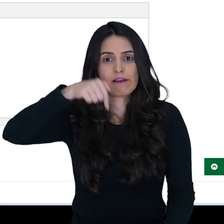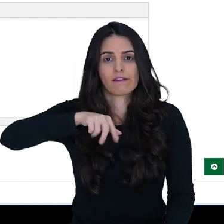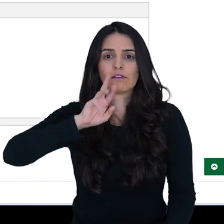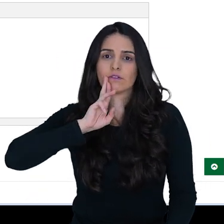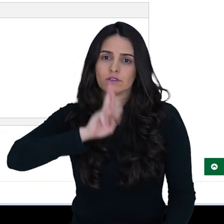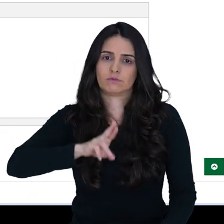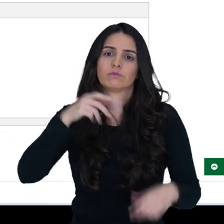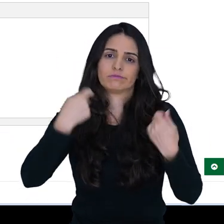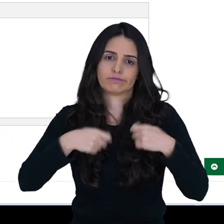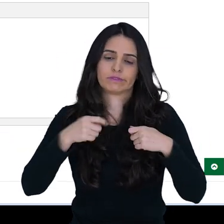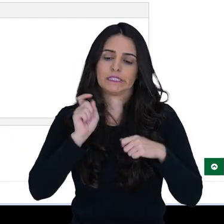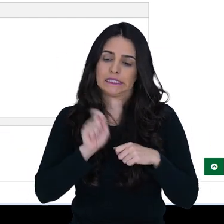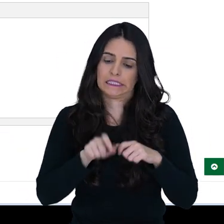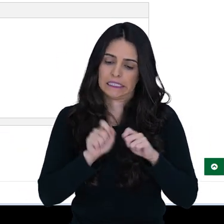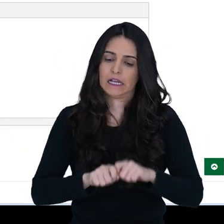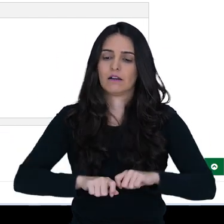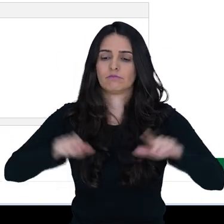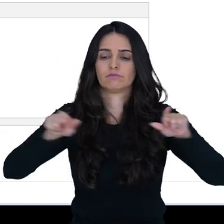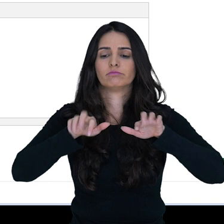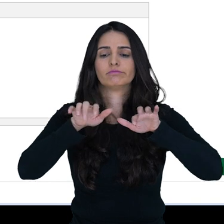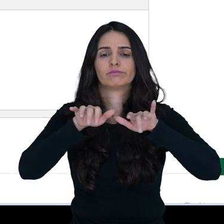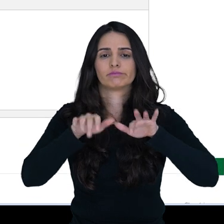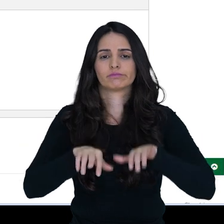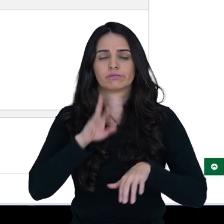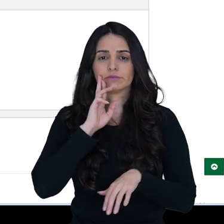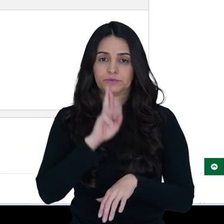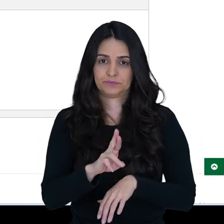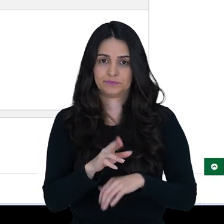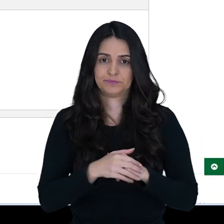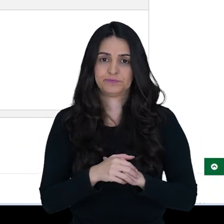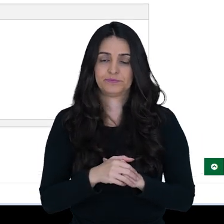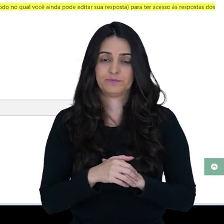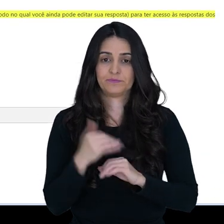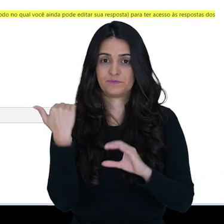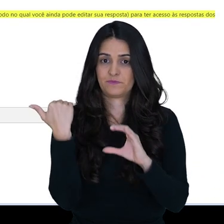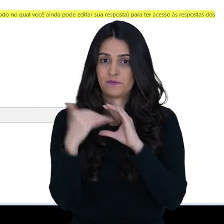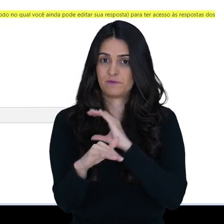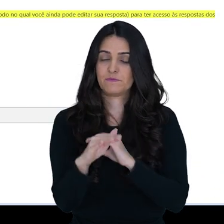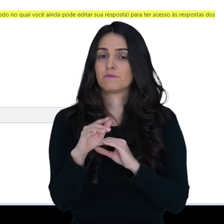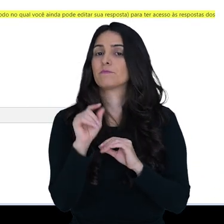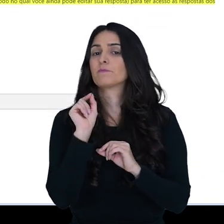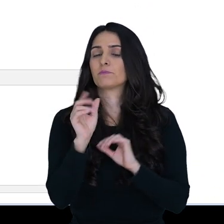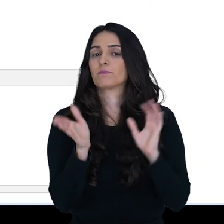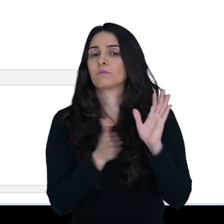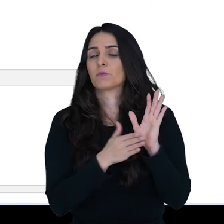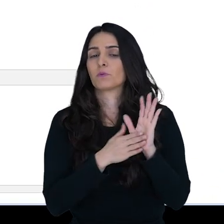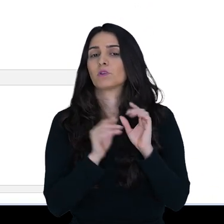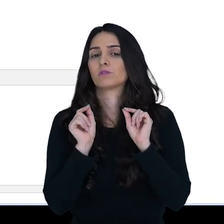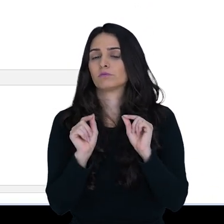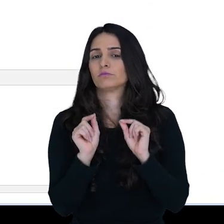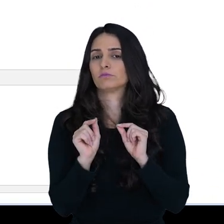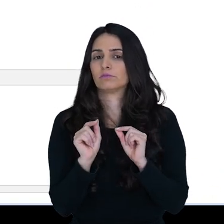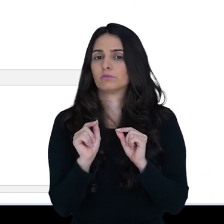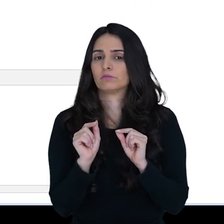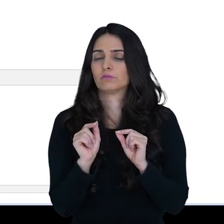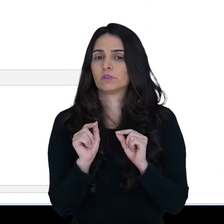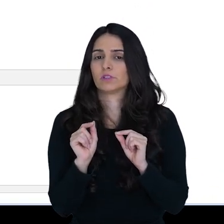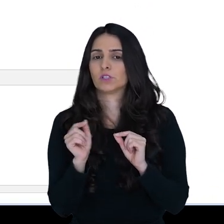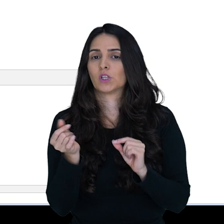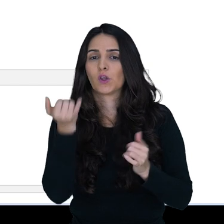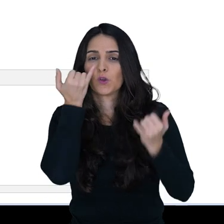que é ali que ele precisa clicar para responder. E a mensagem, tá? O ideal é que você não